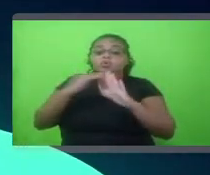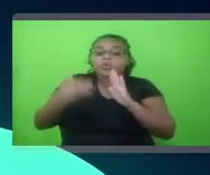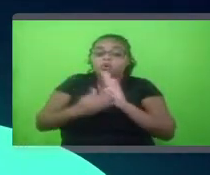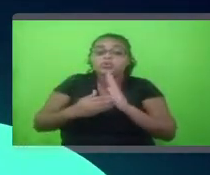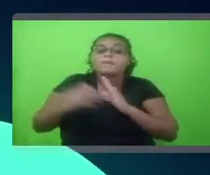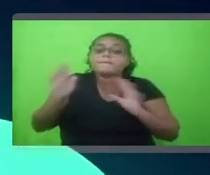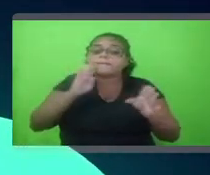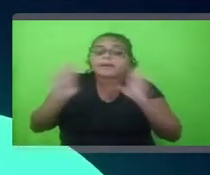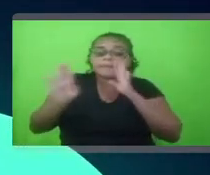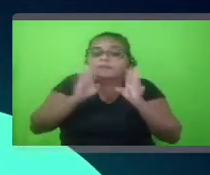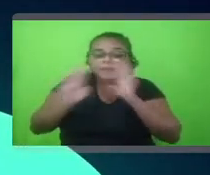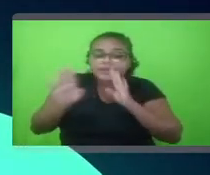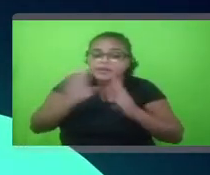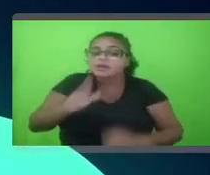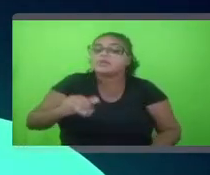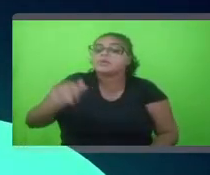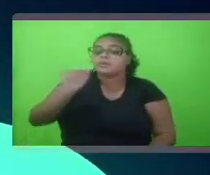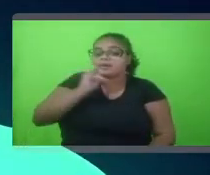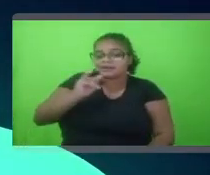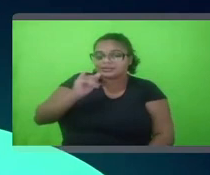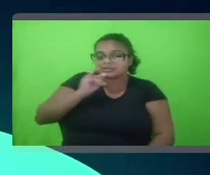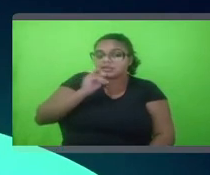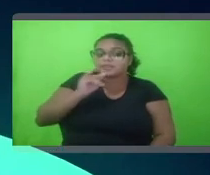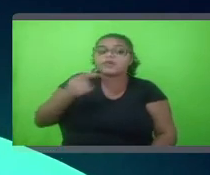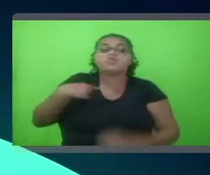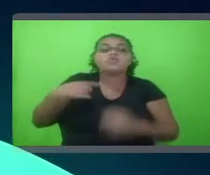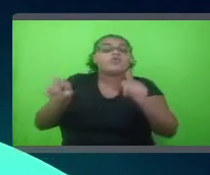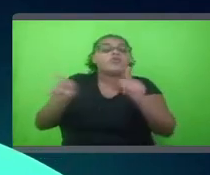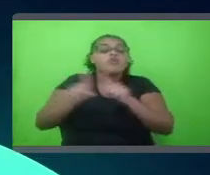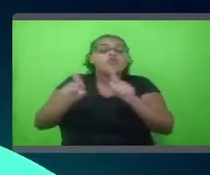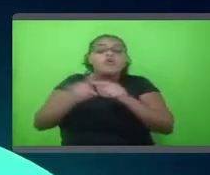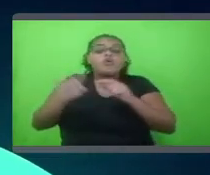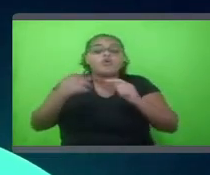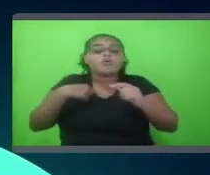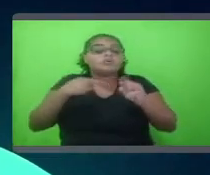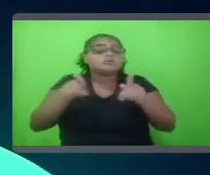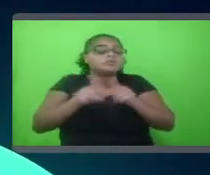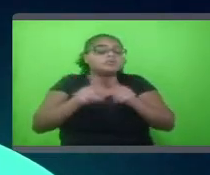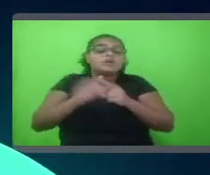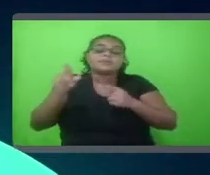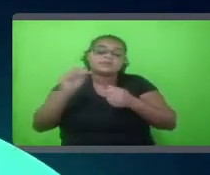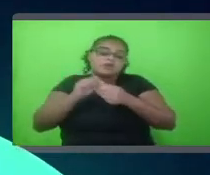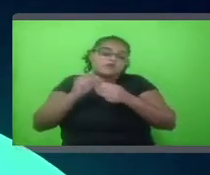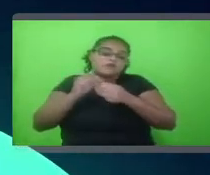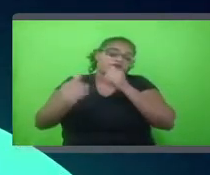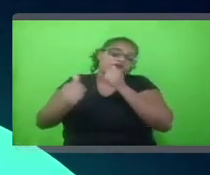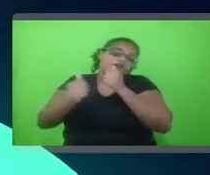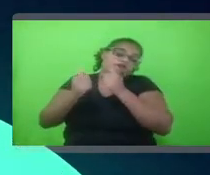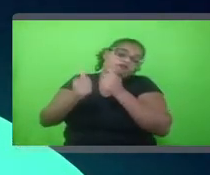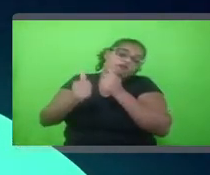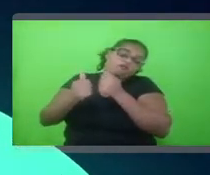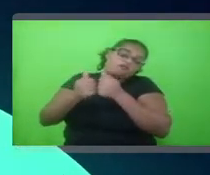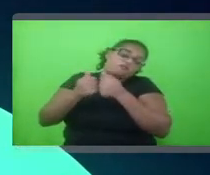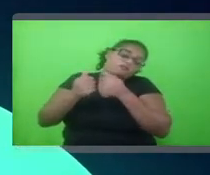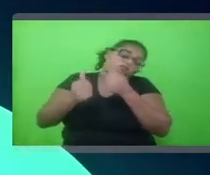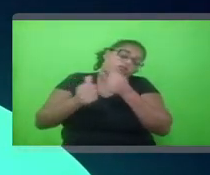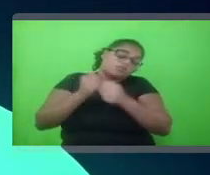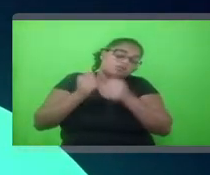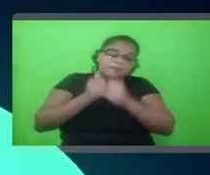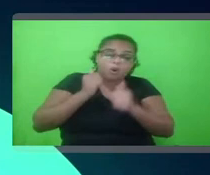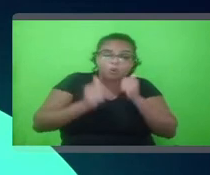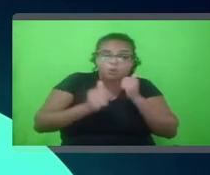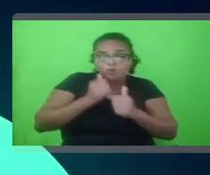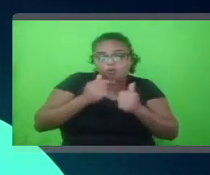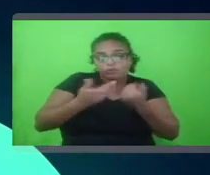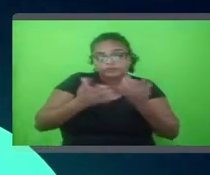por exemplo, num jogo de futebol? A gente não sabe. Então, para isso, a gente precisa fazer essa parametrização. E aí, essa parametrização pode ser feita